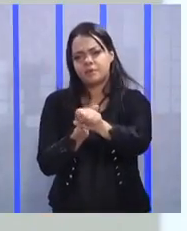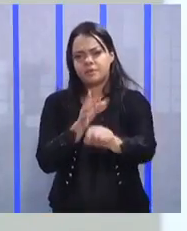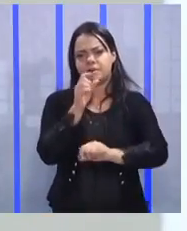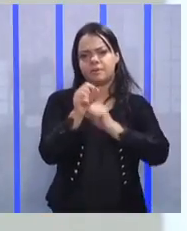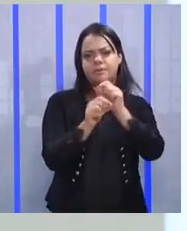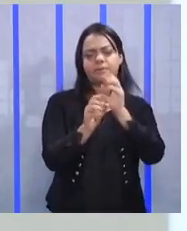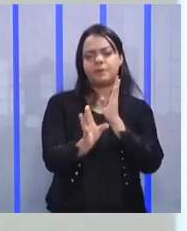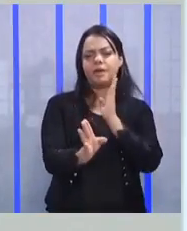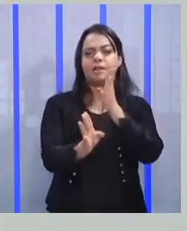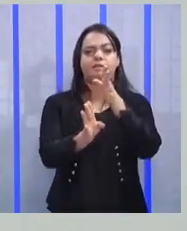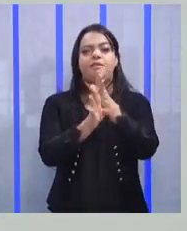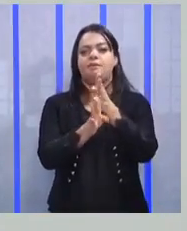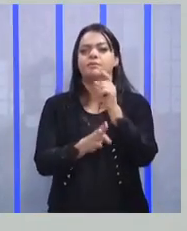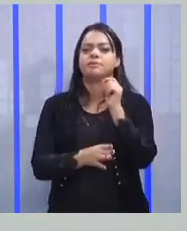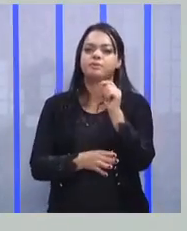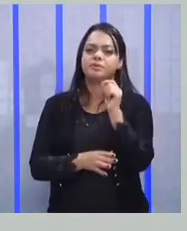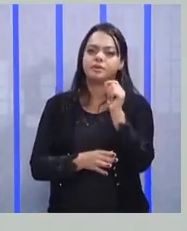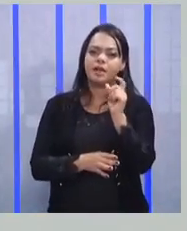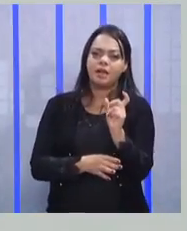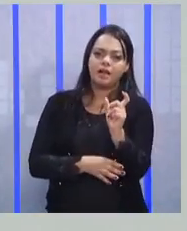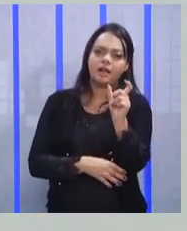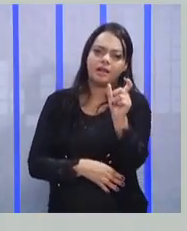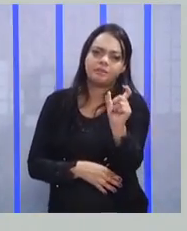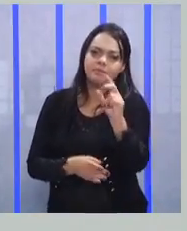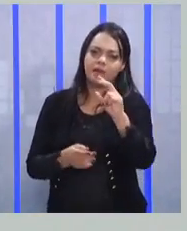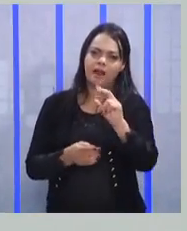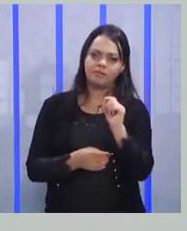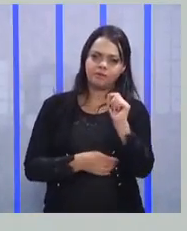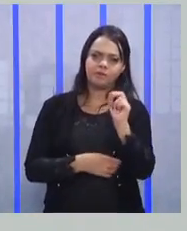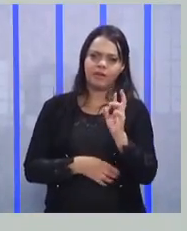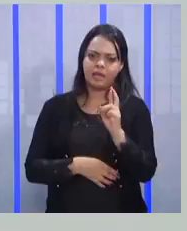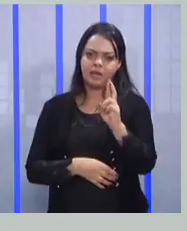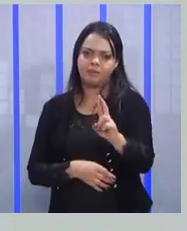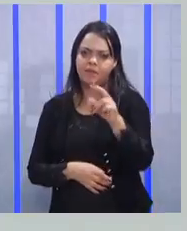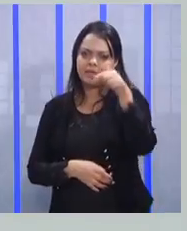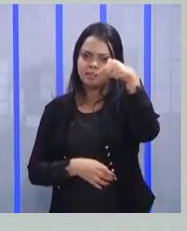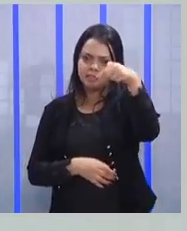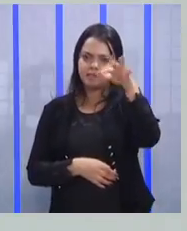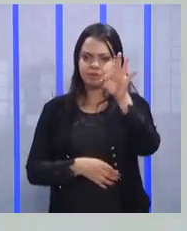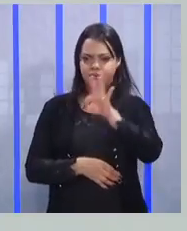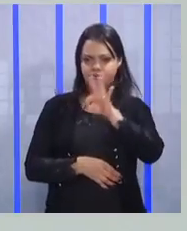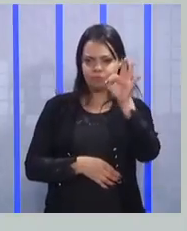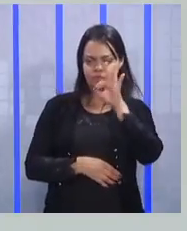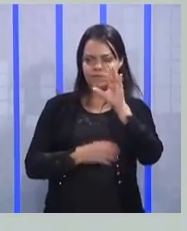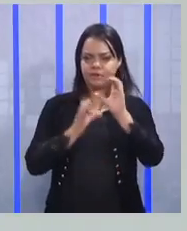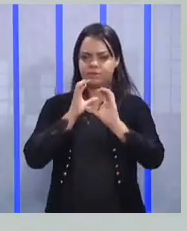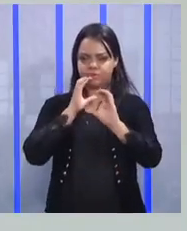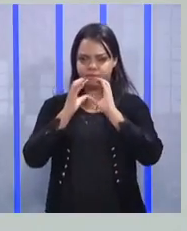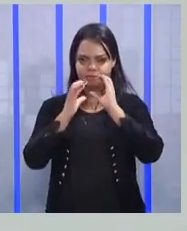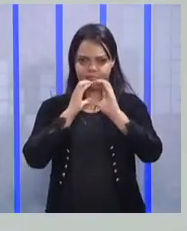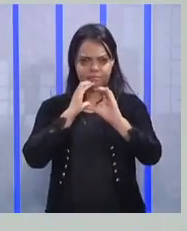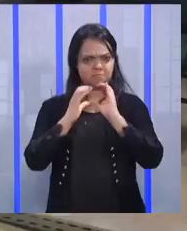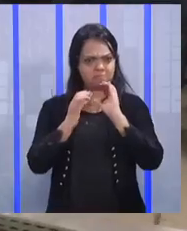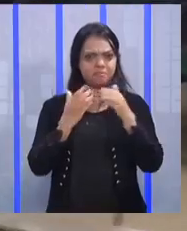identificou que as palavras representam só 7% da comunicação, gente.